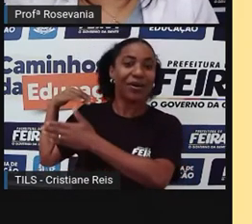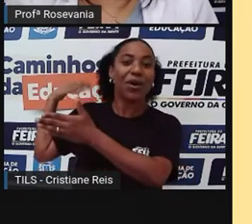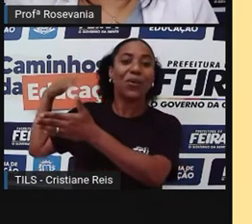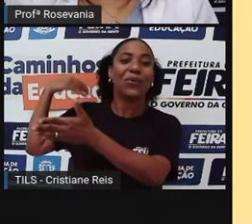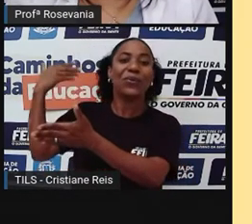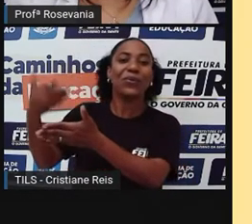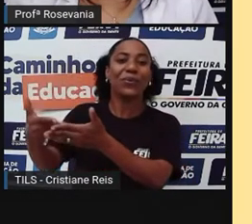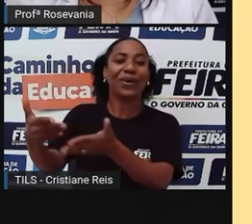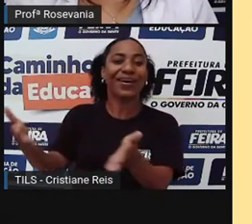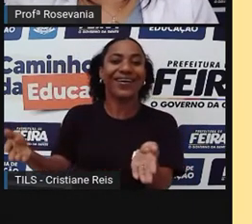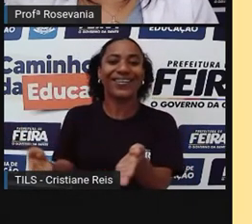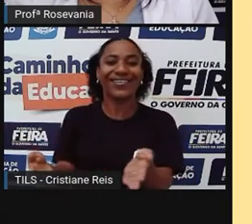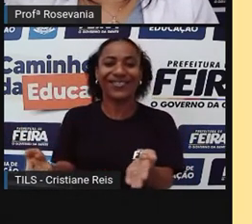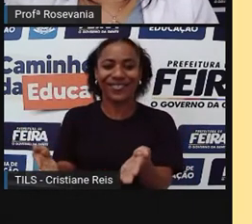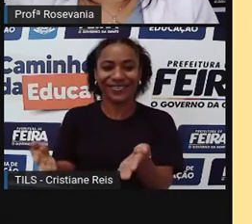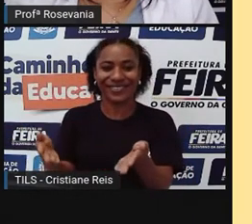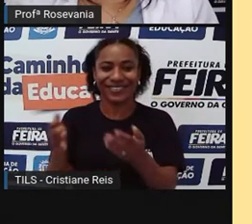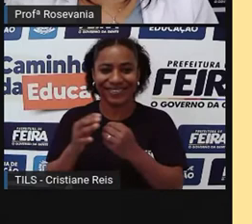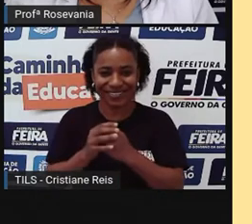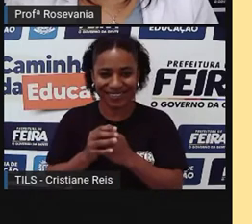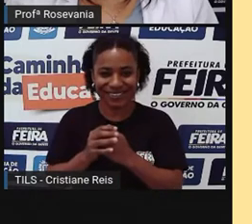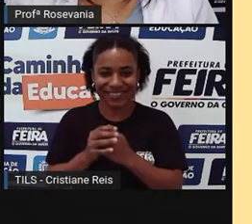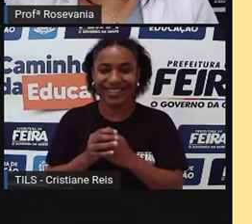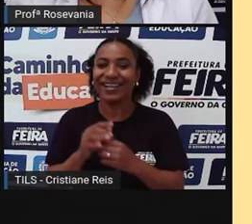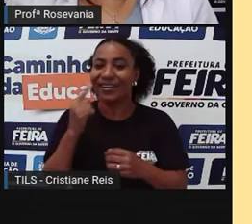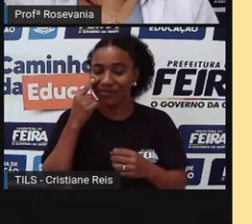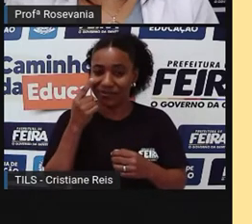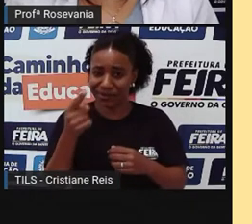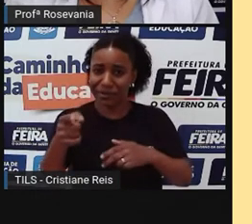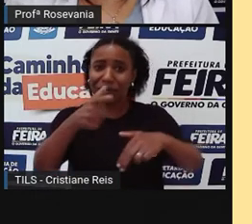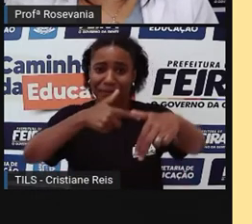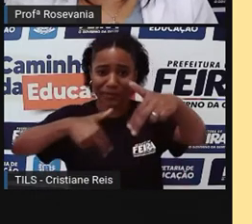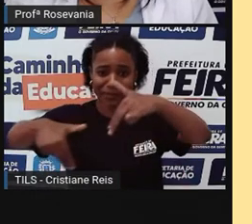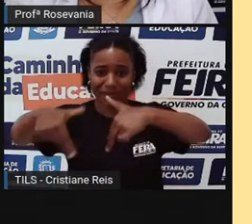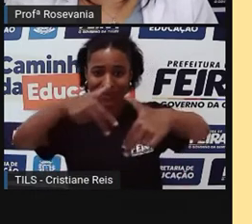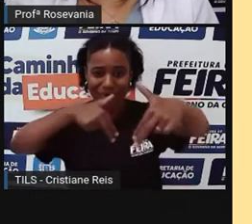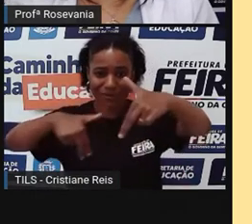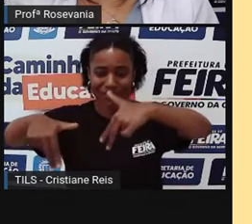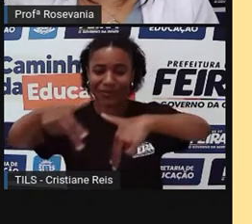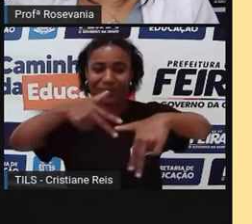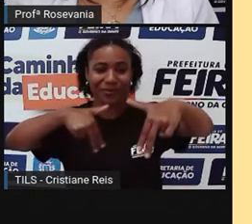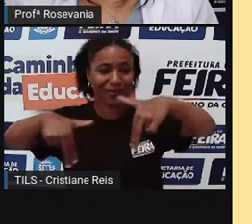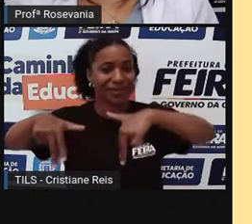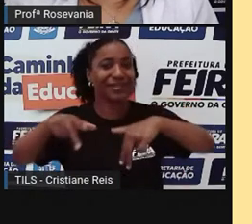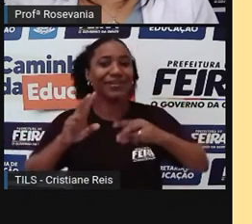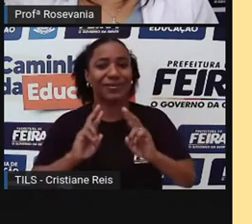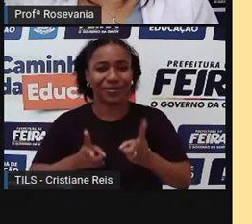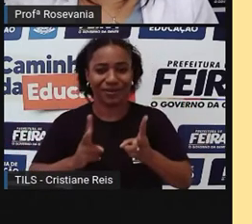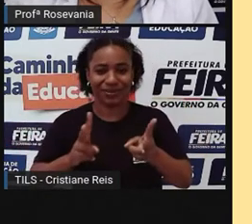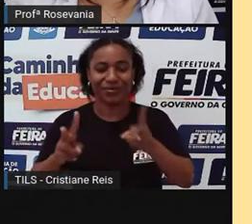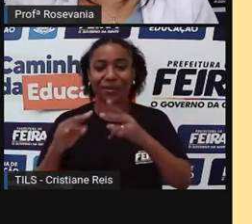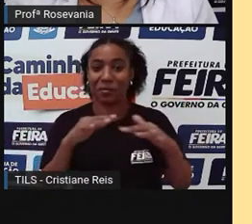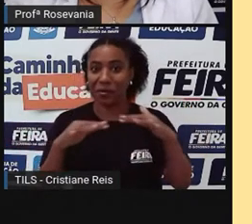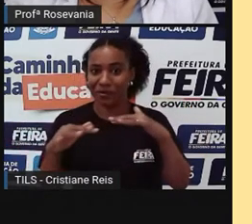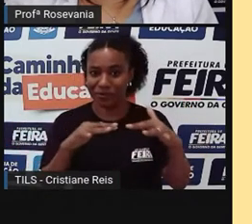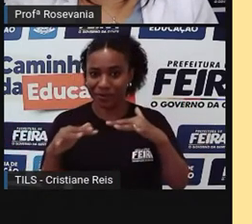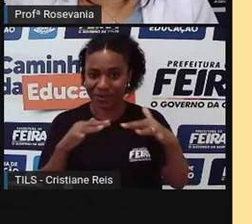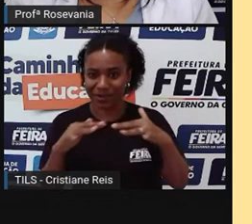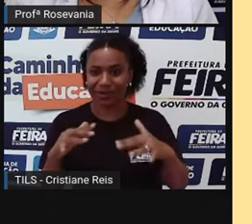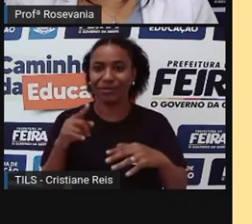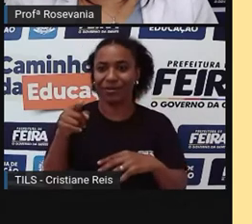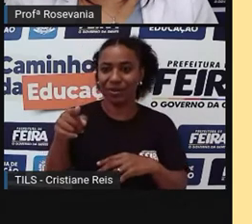lugar, né, desse abrigo, a gente tem essa escultura aqui, e que mostra, né, cada